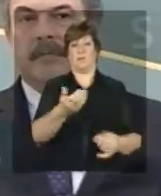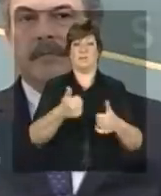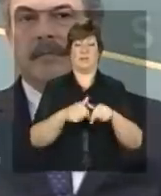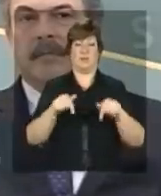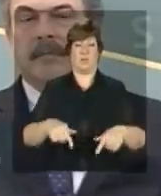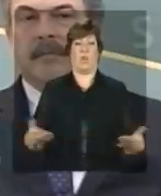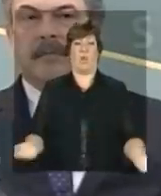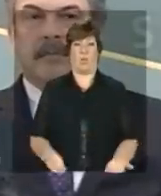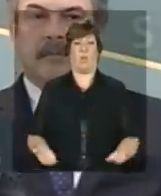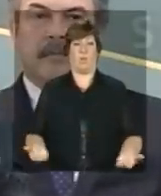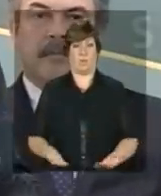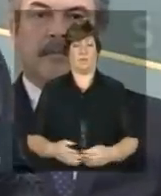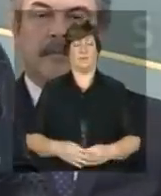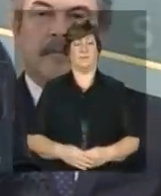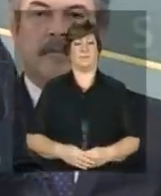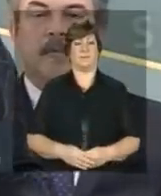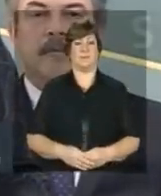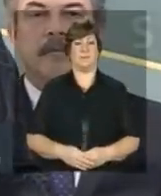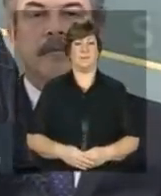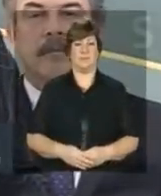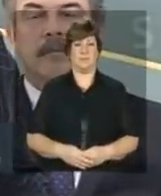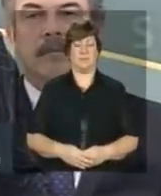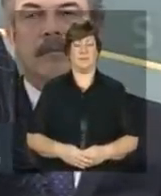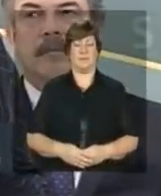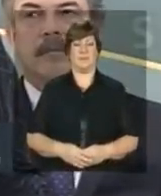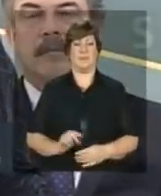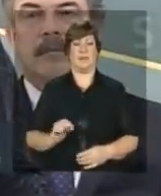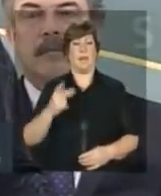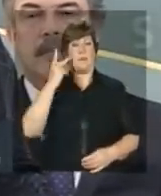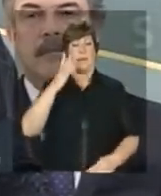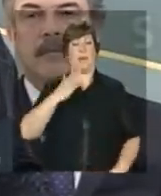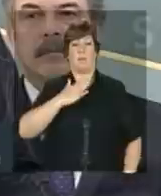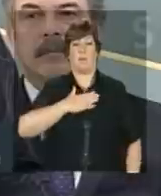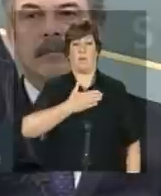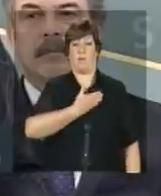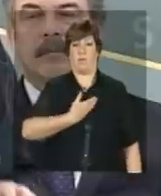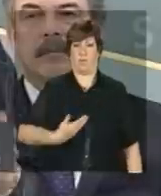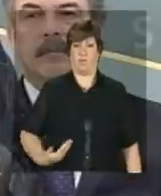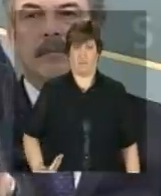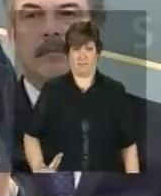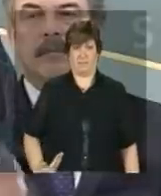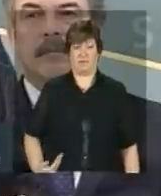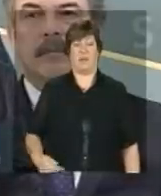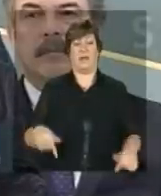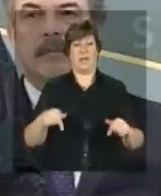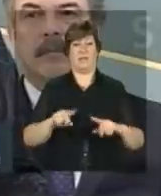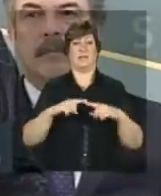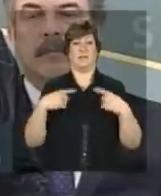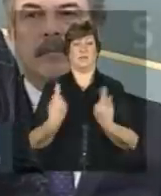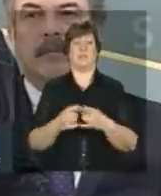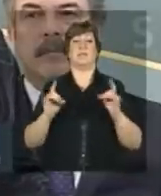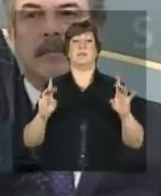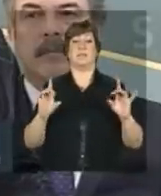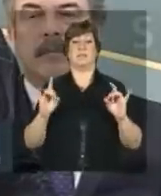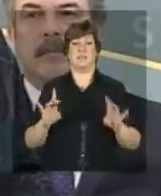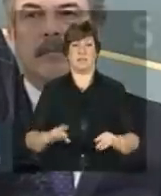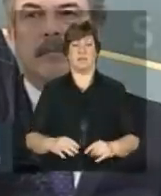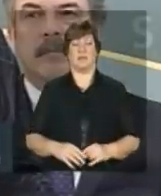aqui hoje. Para o meu governo, essa é uma cerimônia especial,